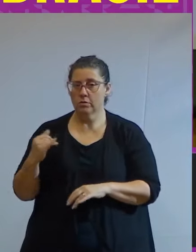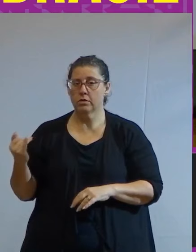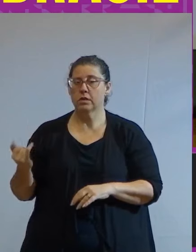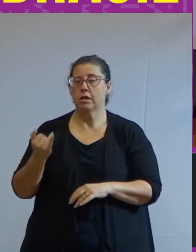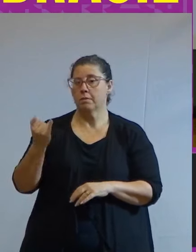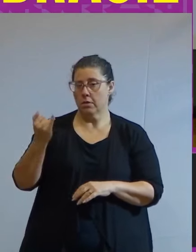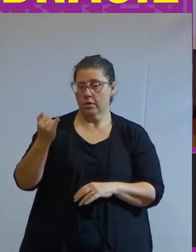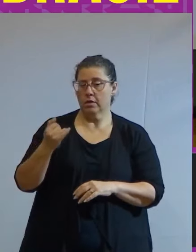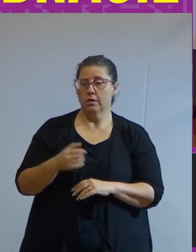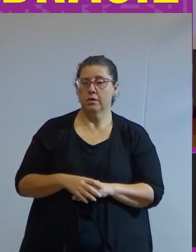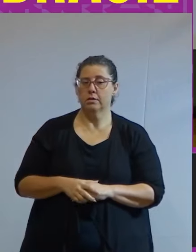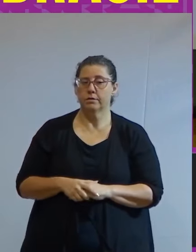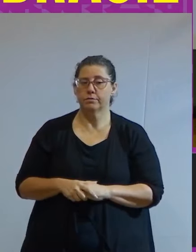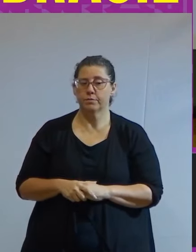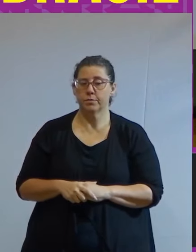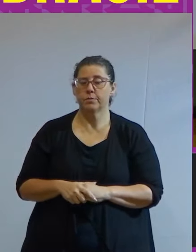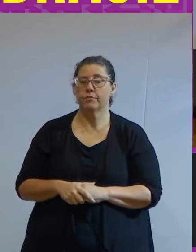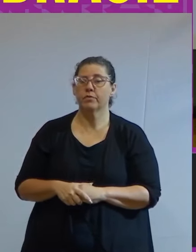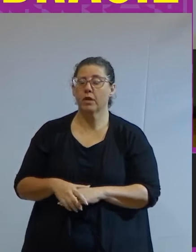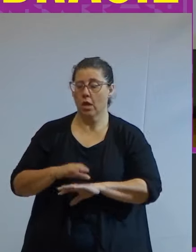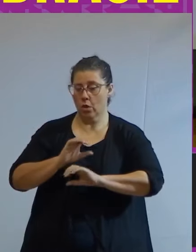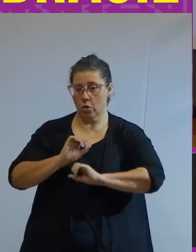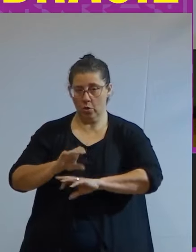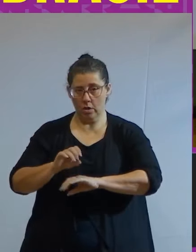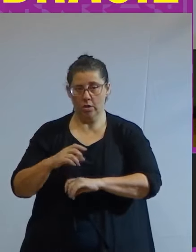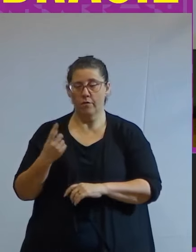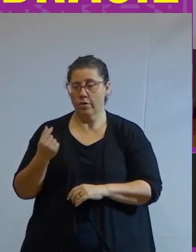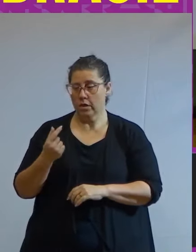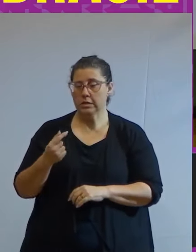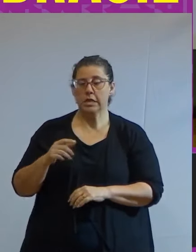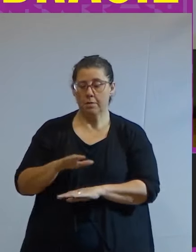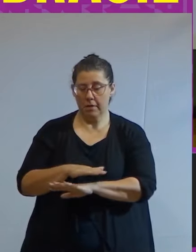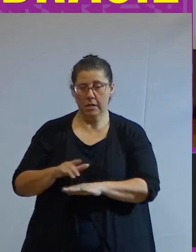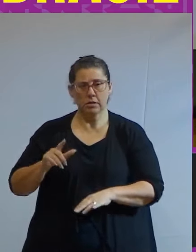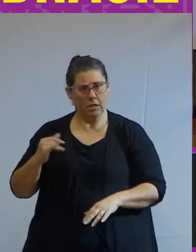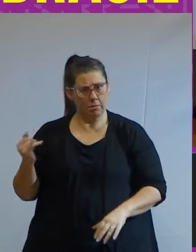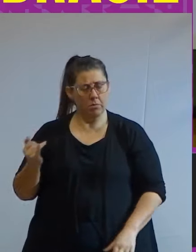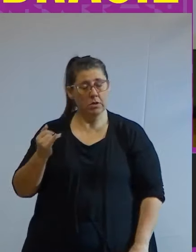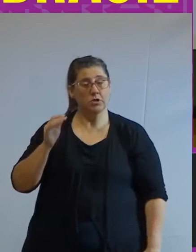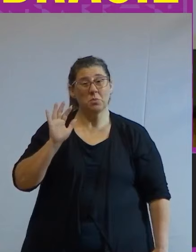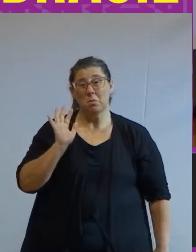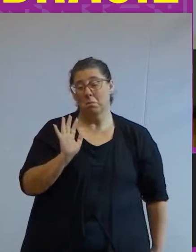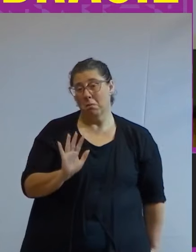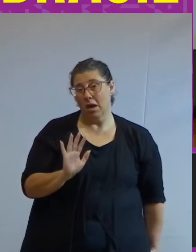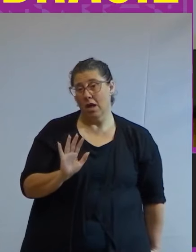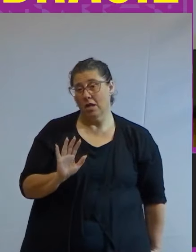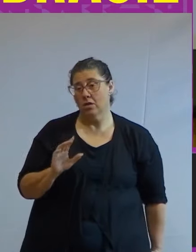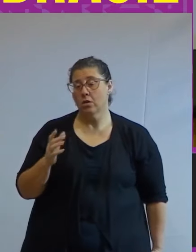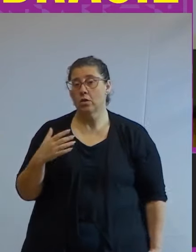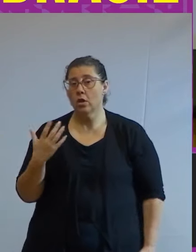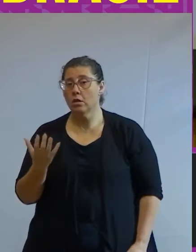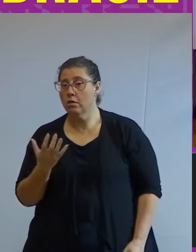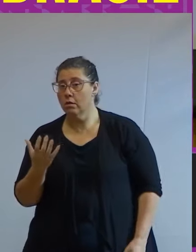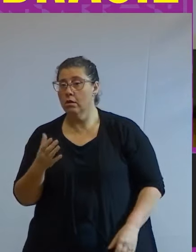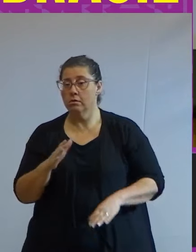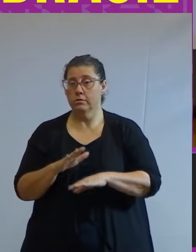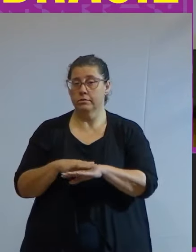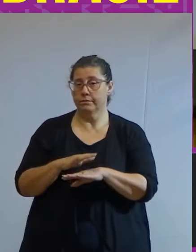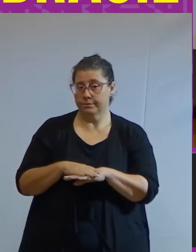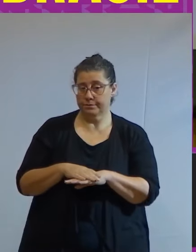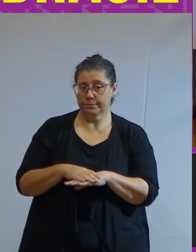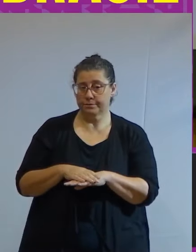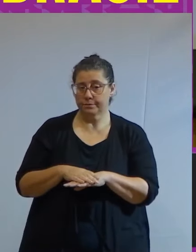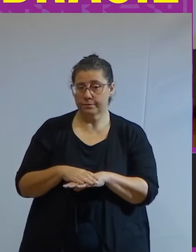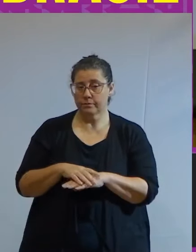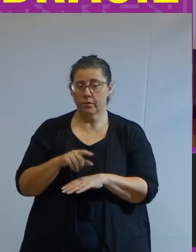inclusive eu falo sobre isso falo que a educação financeira para crianças é muito importante porém o que está querendo e o que está fazendo o